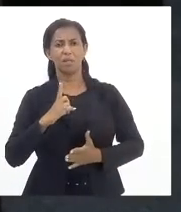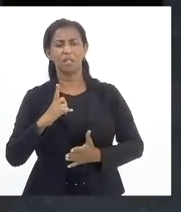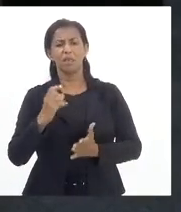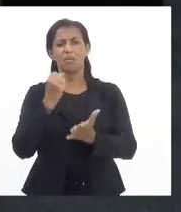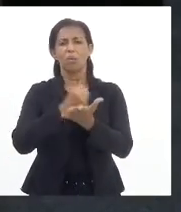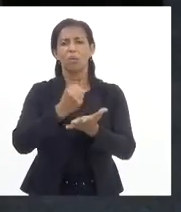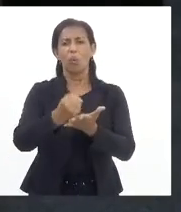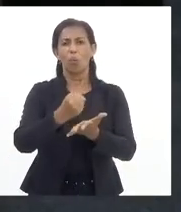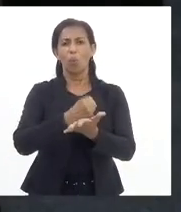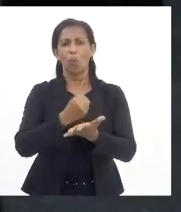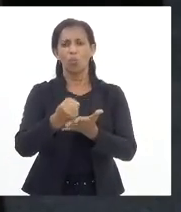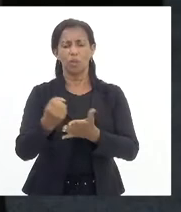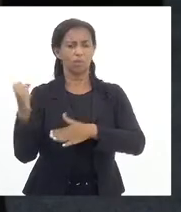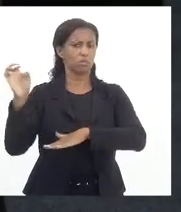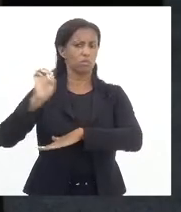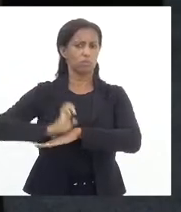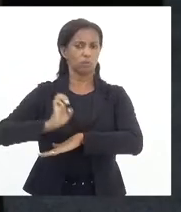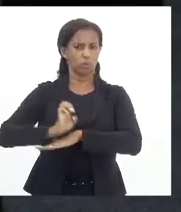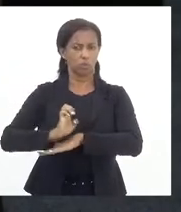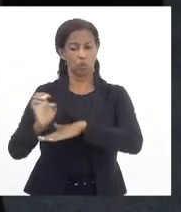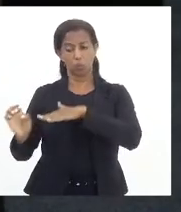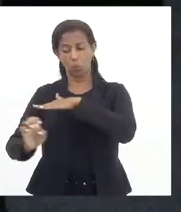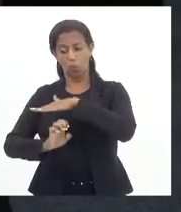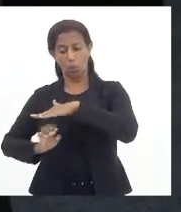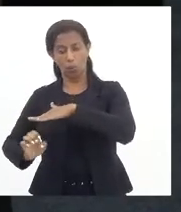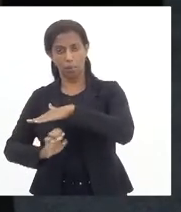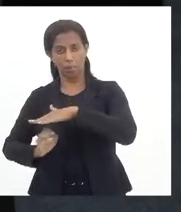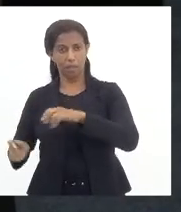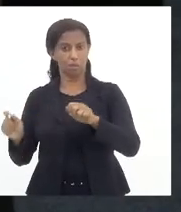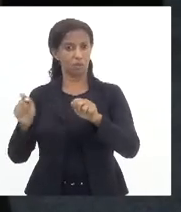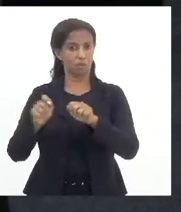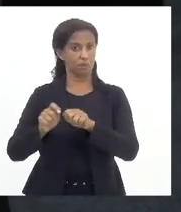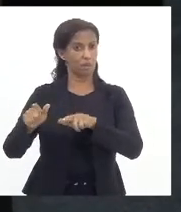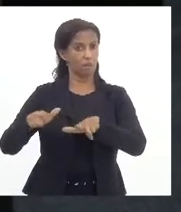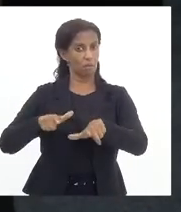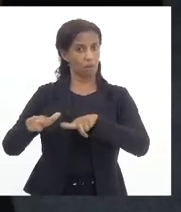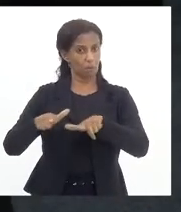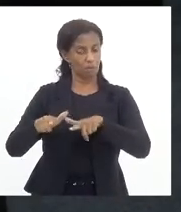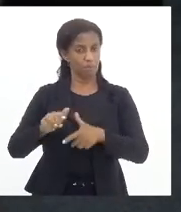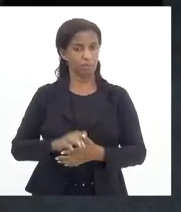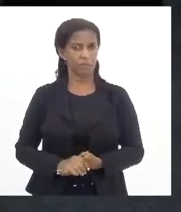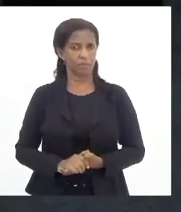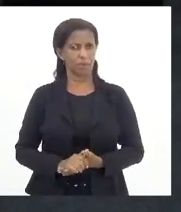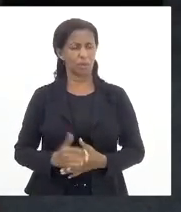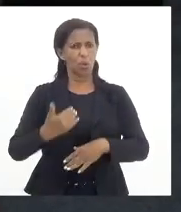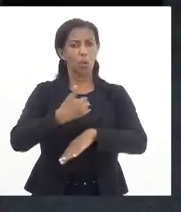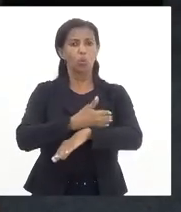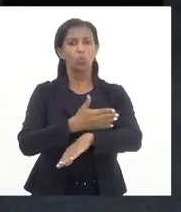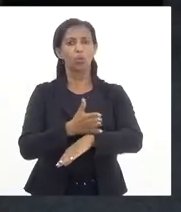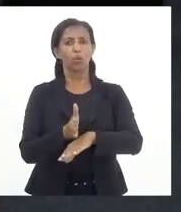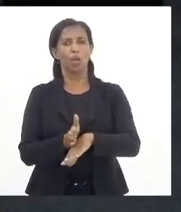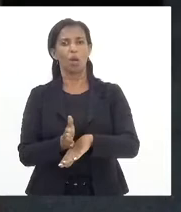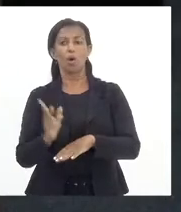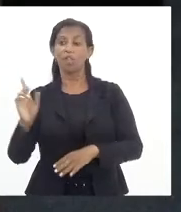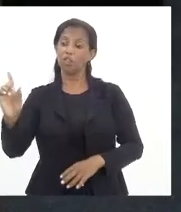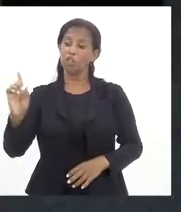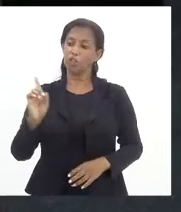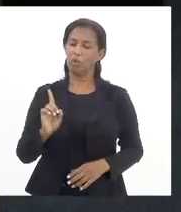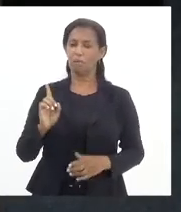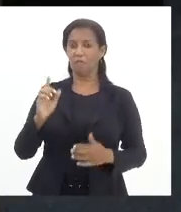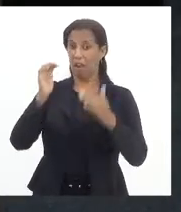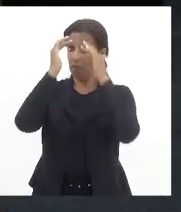contratos celebrados pelo Estado, com empresas que prestam serviço, deputado Kinnoploch, toda hora chega uma autoridade para dizer, não, mas precisa